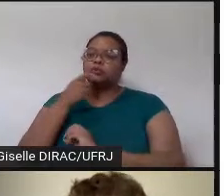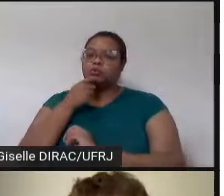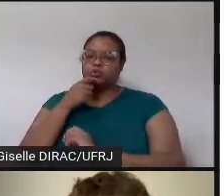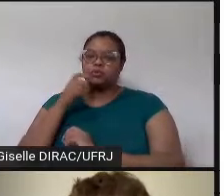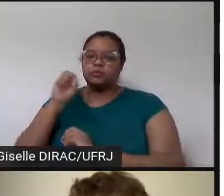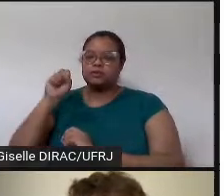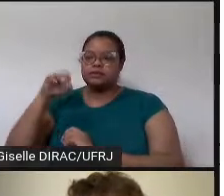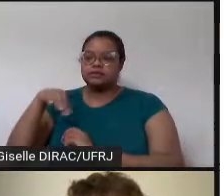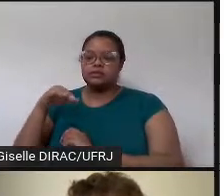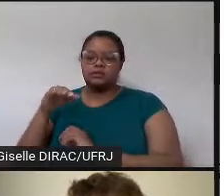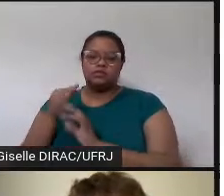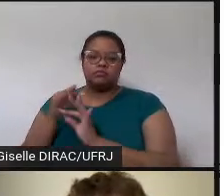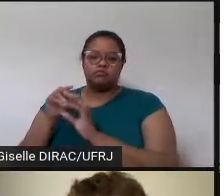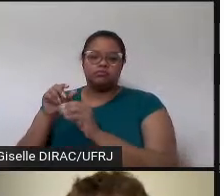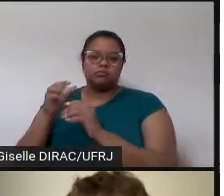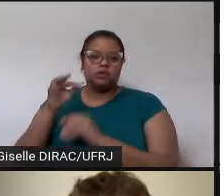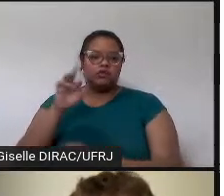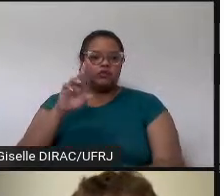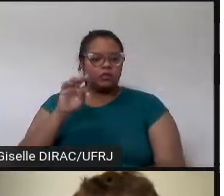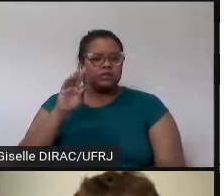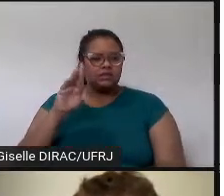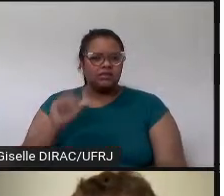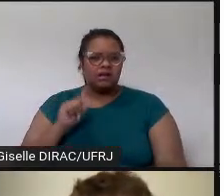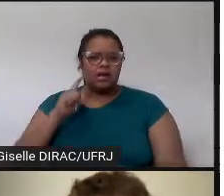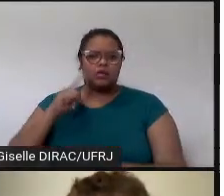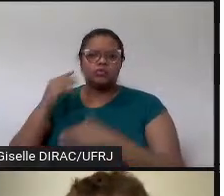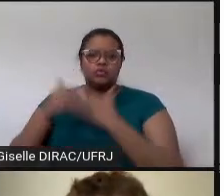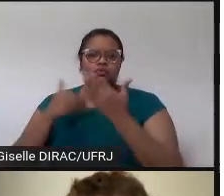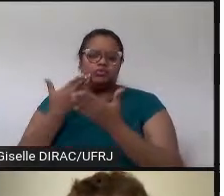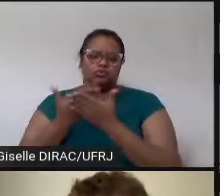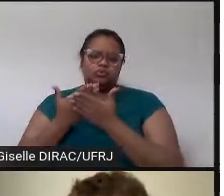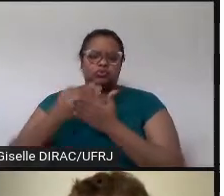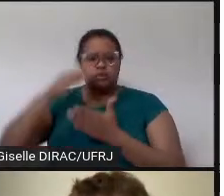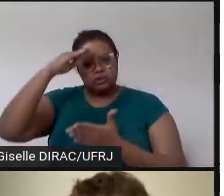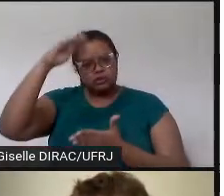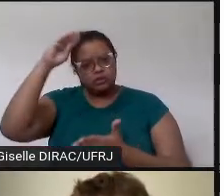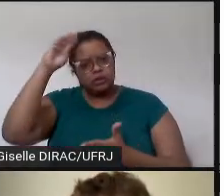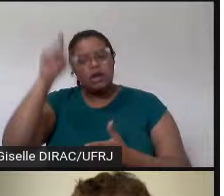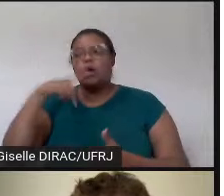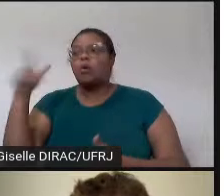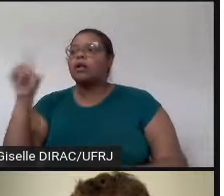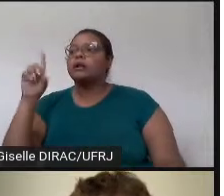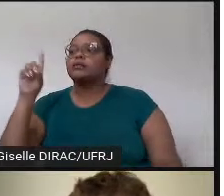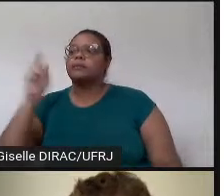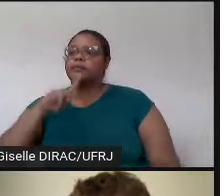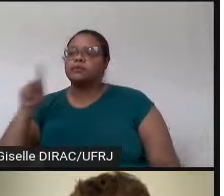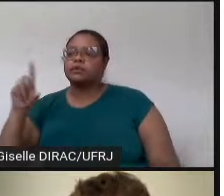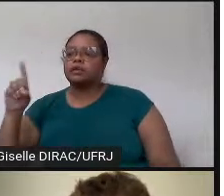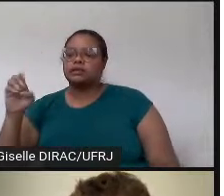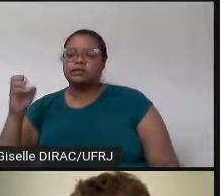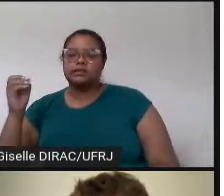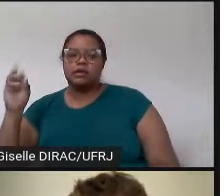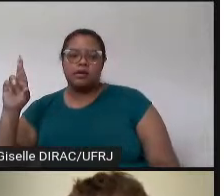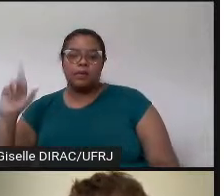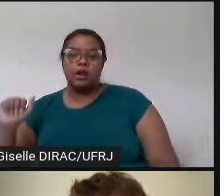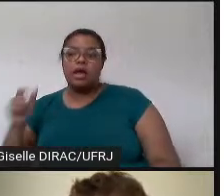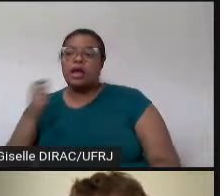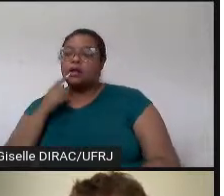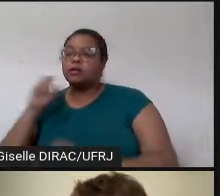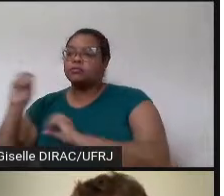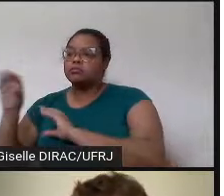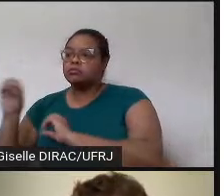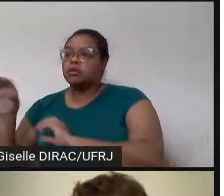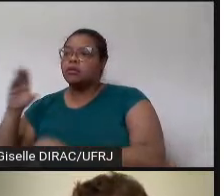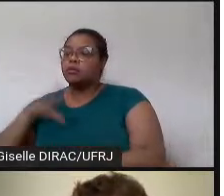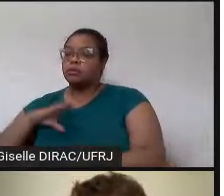acadêmico. A Débora, por exemplo, deu aula de português como língua estrangeira em uma universidade nos Estados Unidos. A Sara